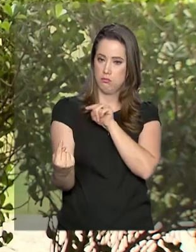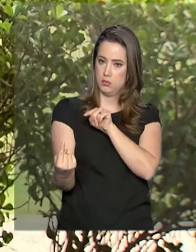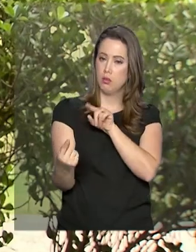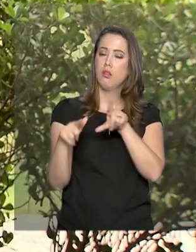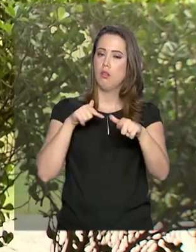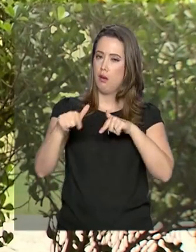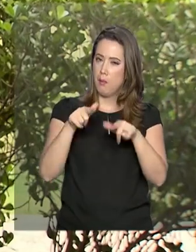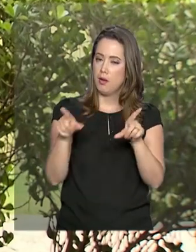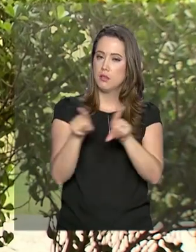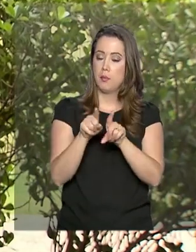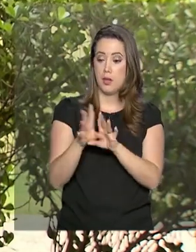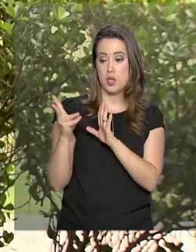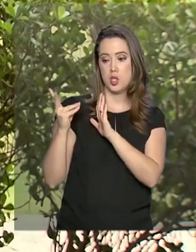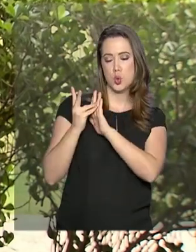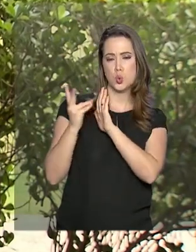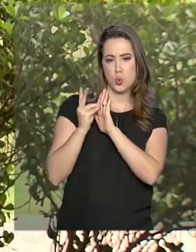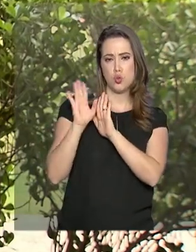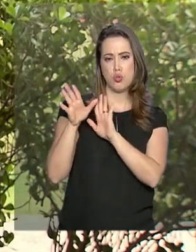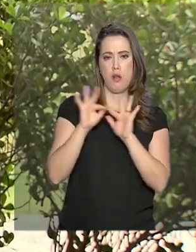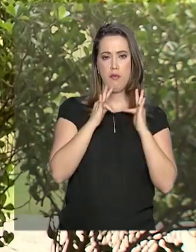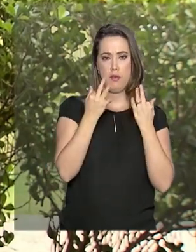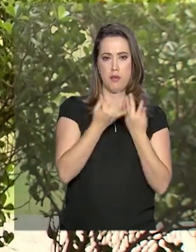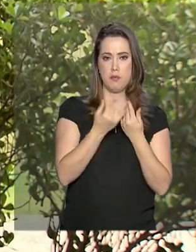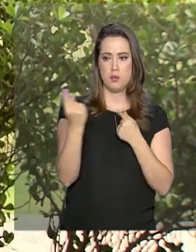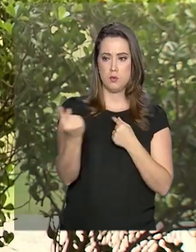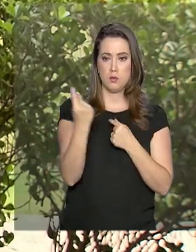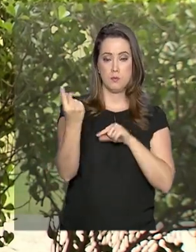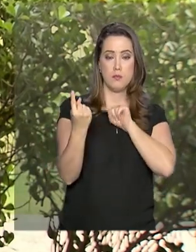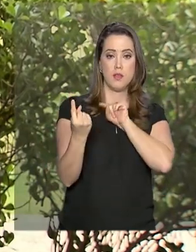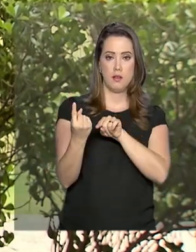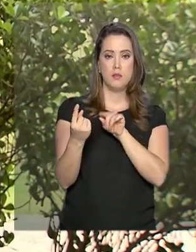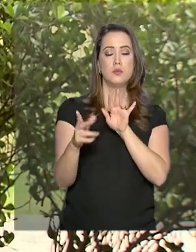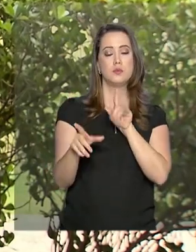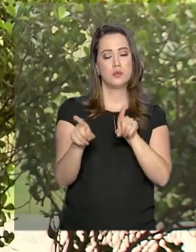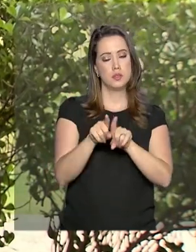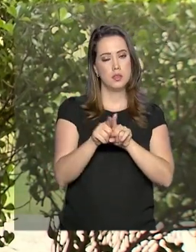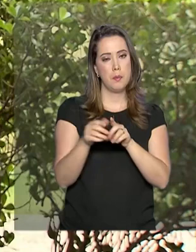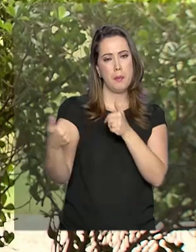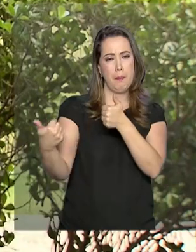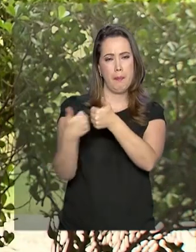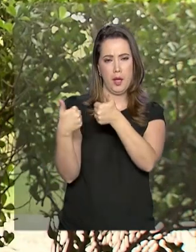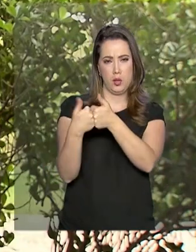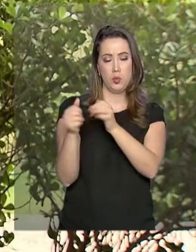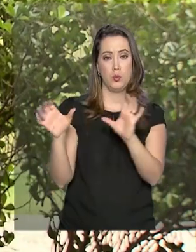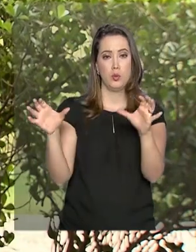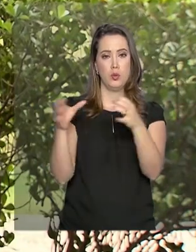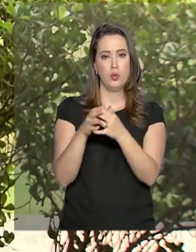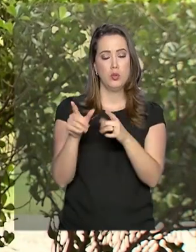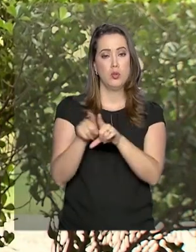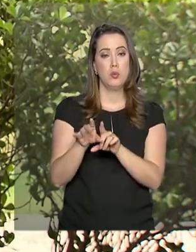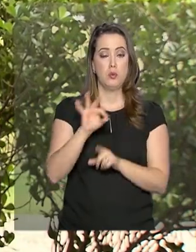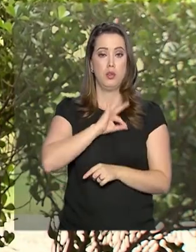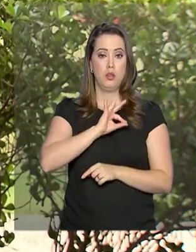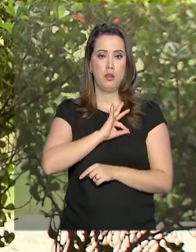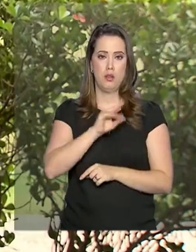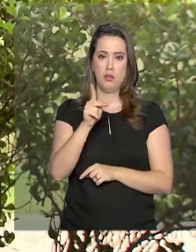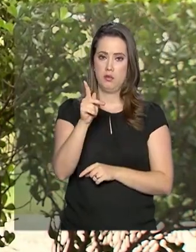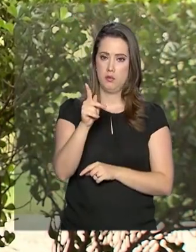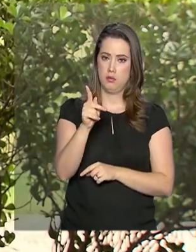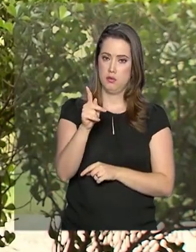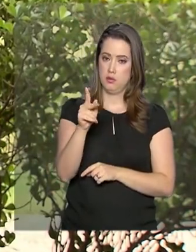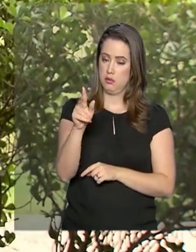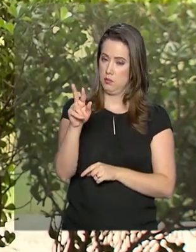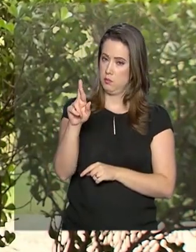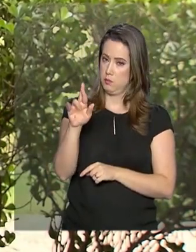conta com a ajuda de índios que têm familiares isolados. Além da aproximação com essas etnias, a Polícia Federal, o